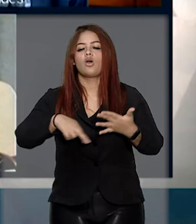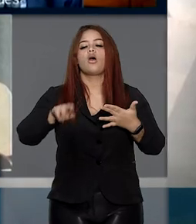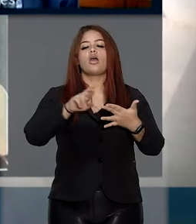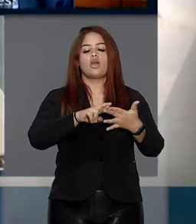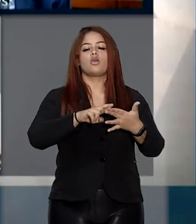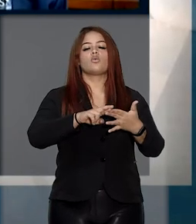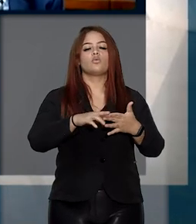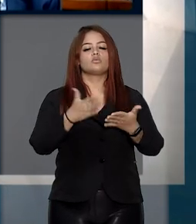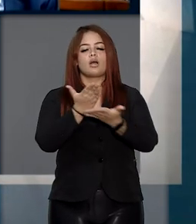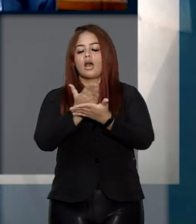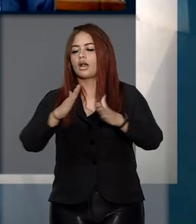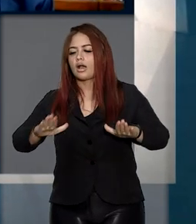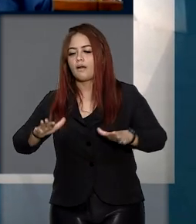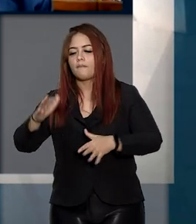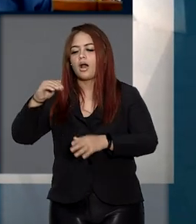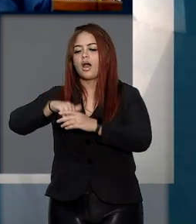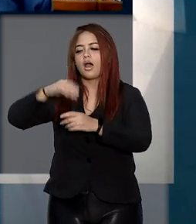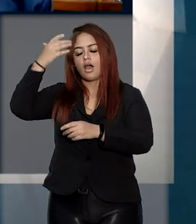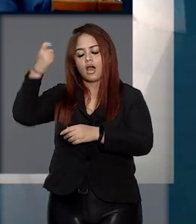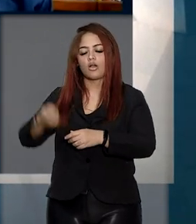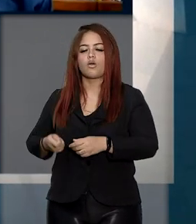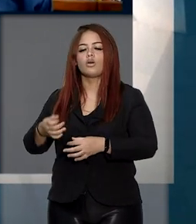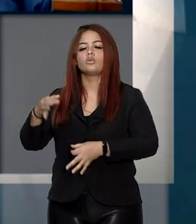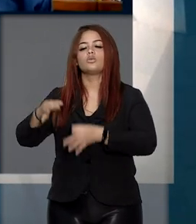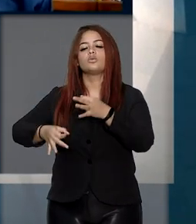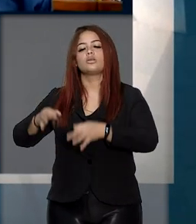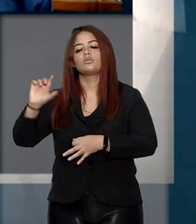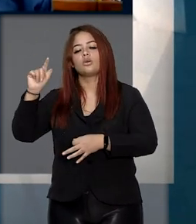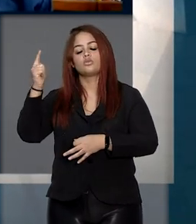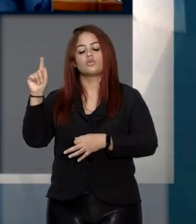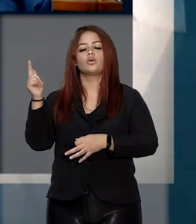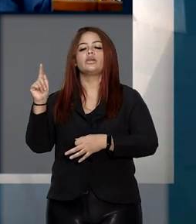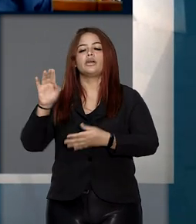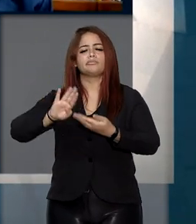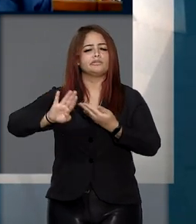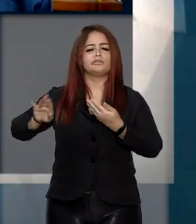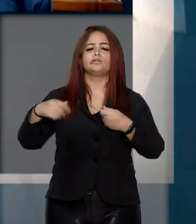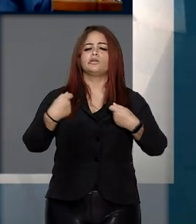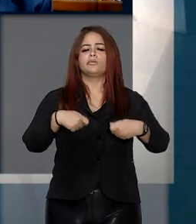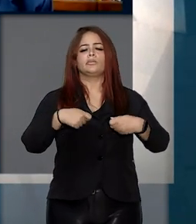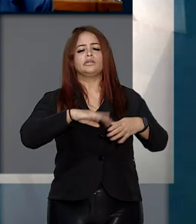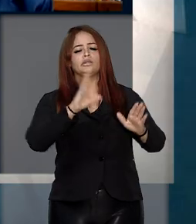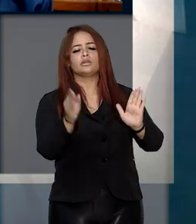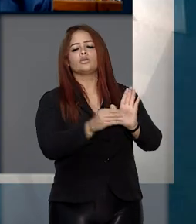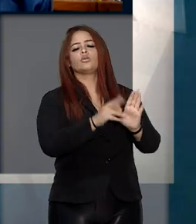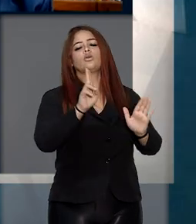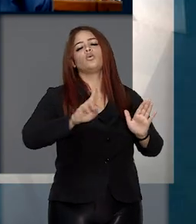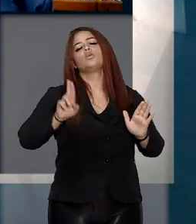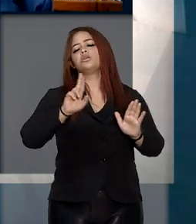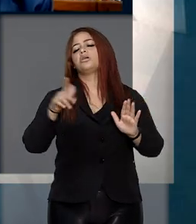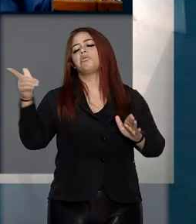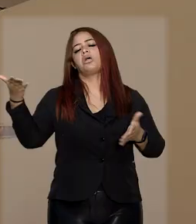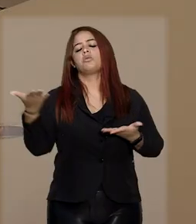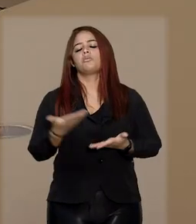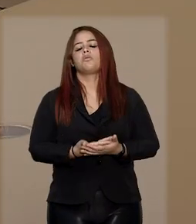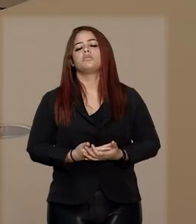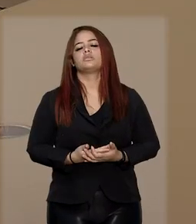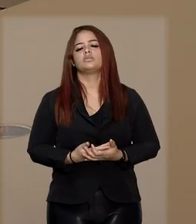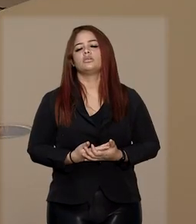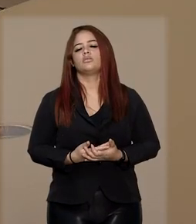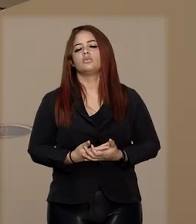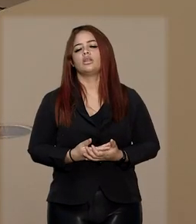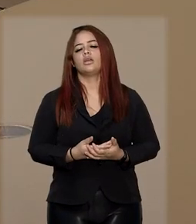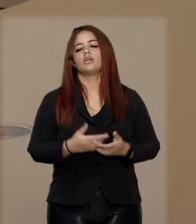acórdão do Tribunal de Justiça de Goiás, afastando a necessidade de inclusão da União no polo passivo das ações que